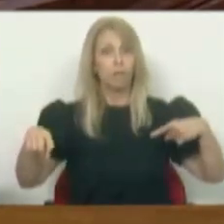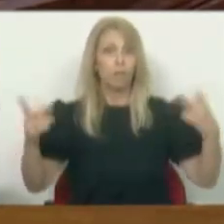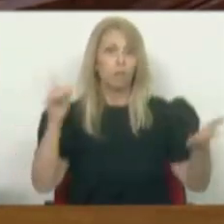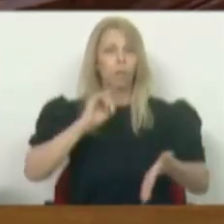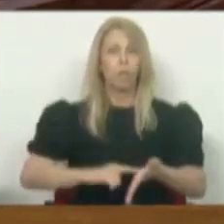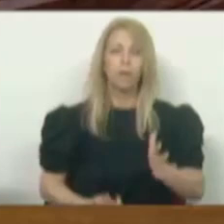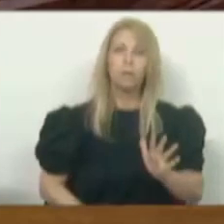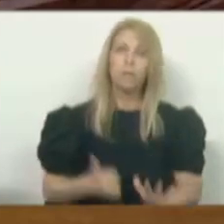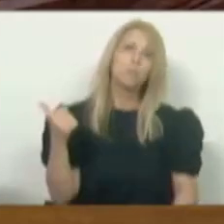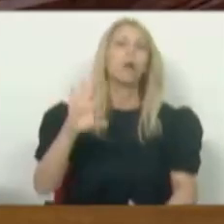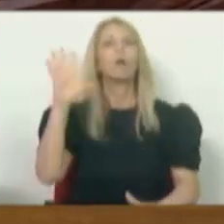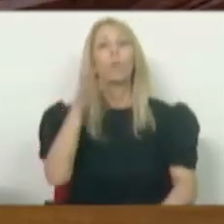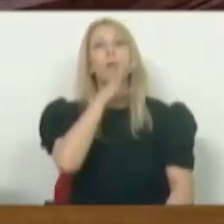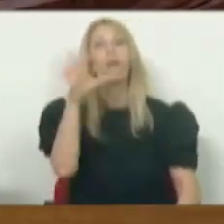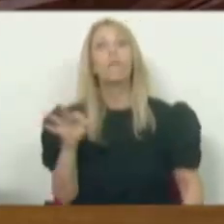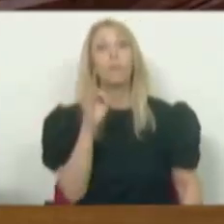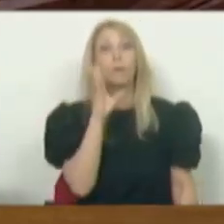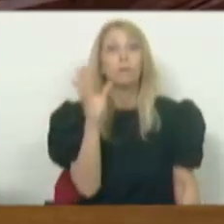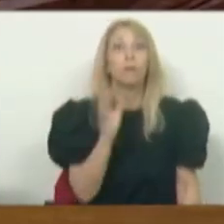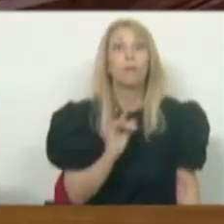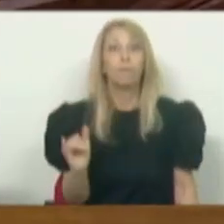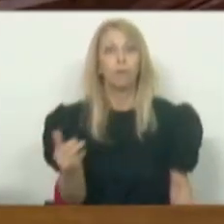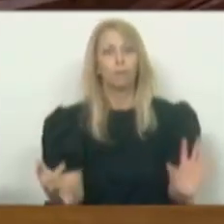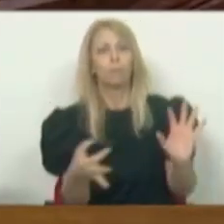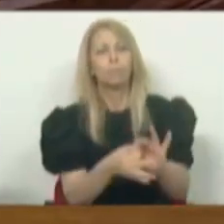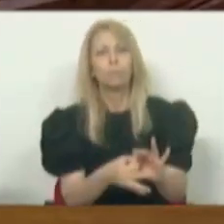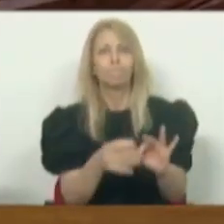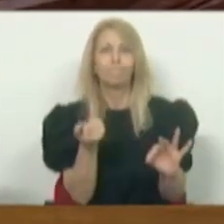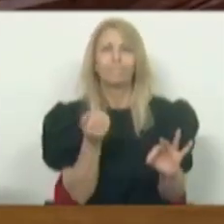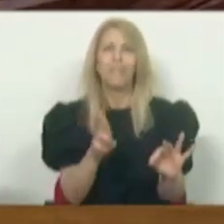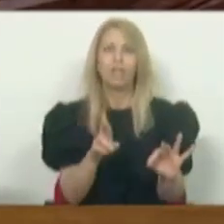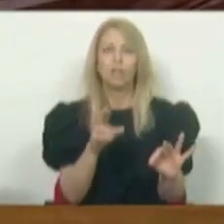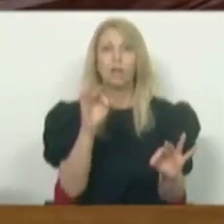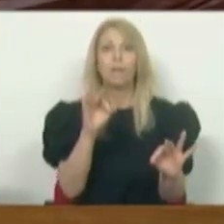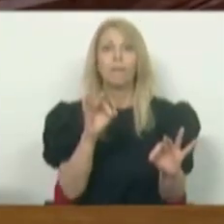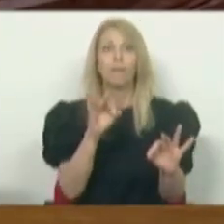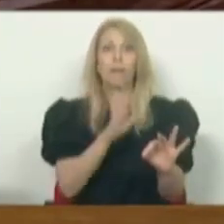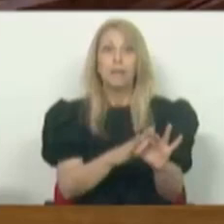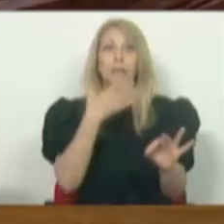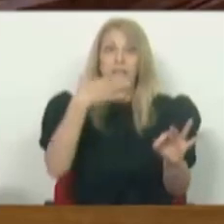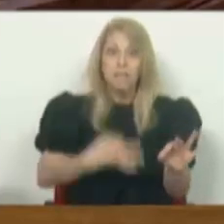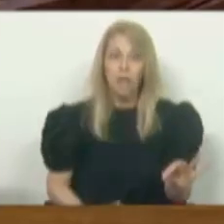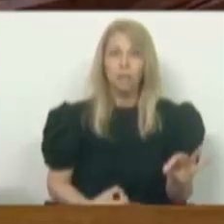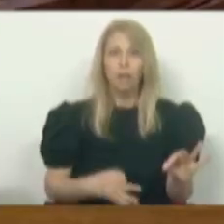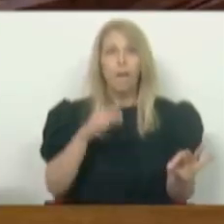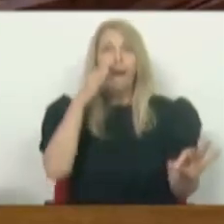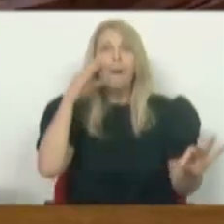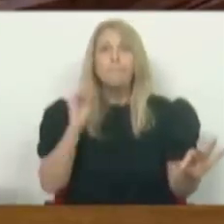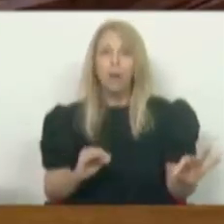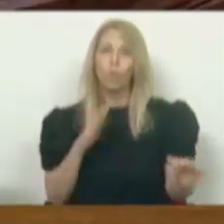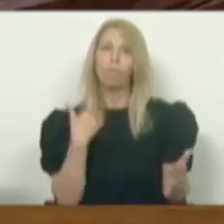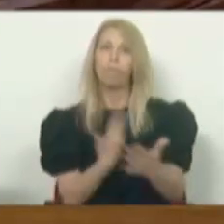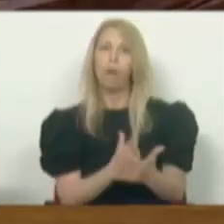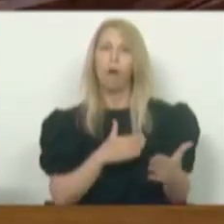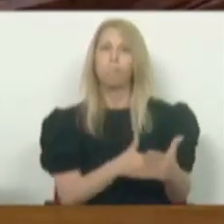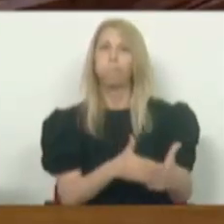em que estas famílias procurem abrigar-se na taxa fixa, que a banca não lhes possa levantar obstáculos. É